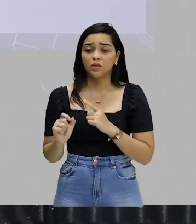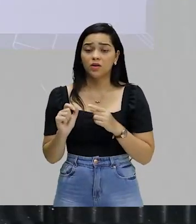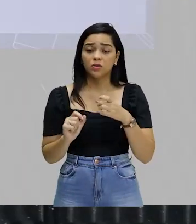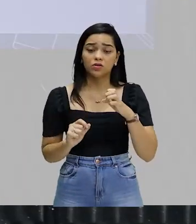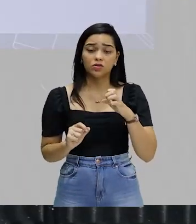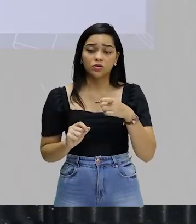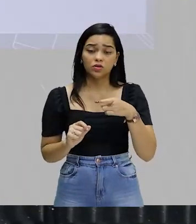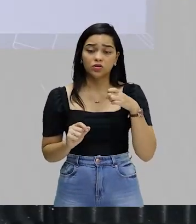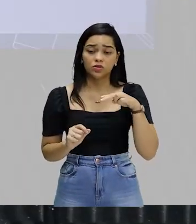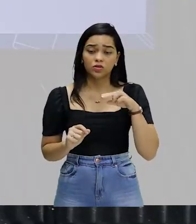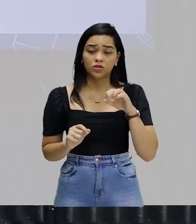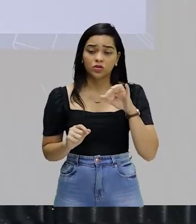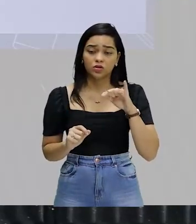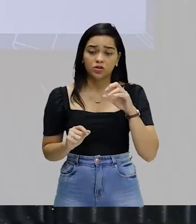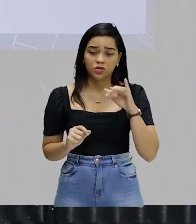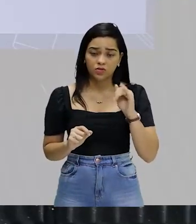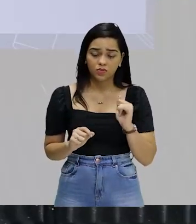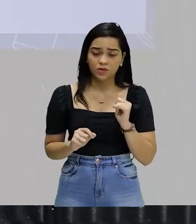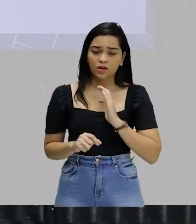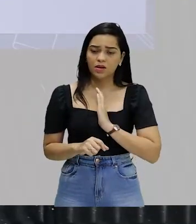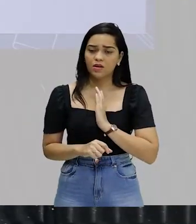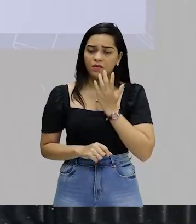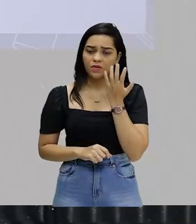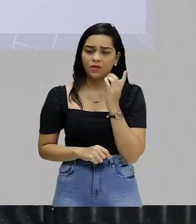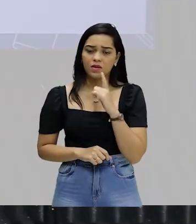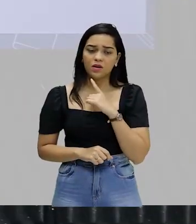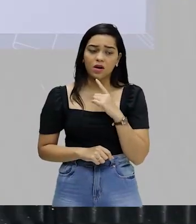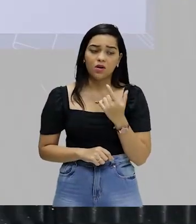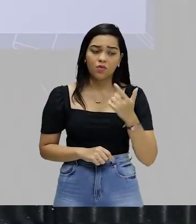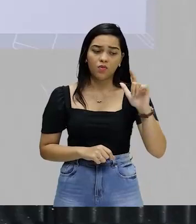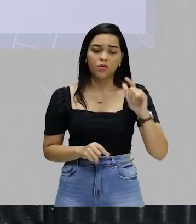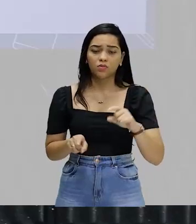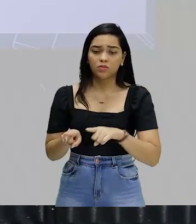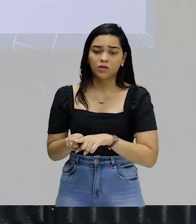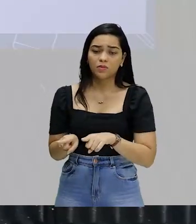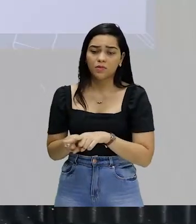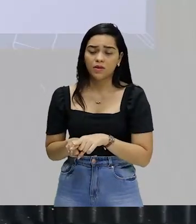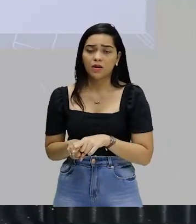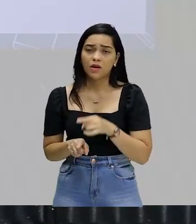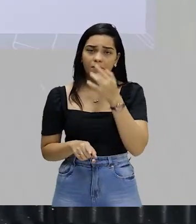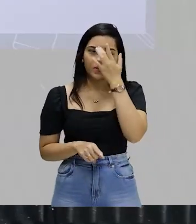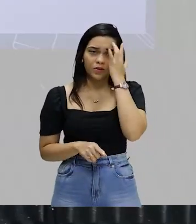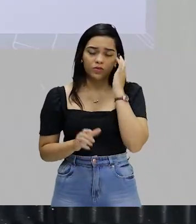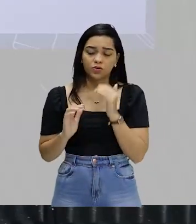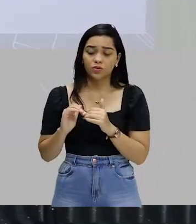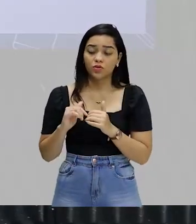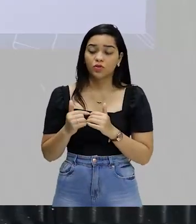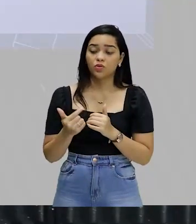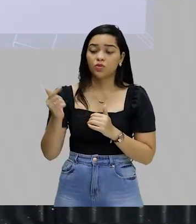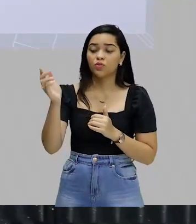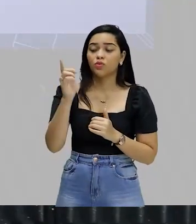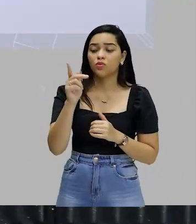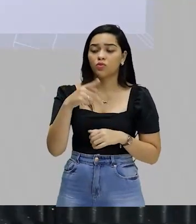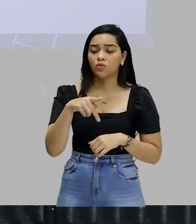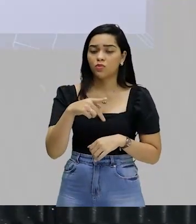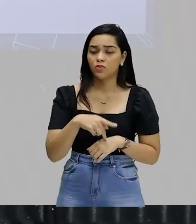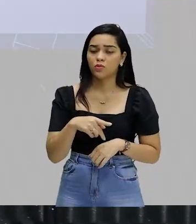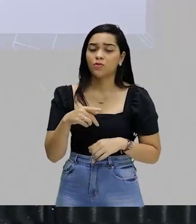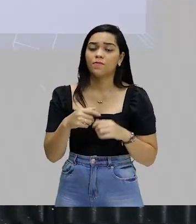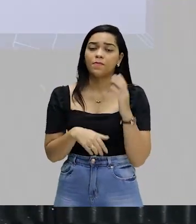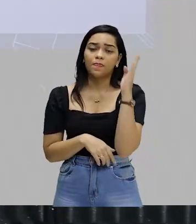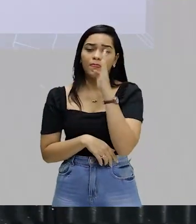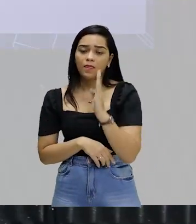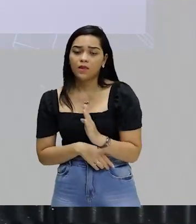xenofobia de aversão ao outro de aversão ao estrangeiro que no caso de Brasil e Argentina é